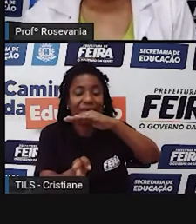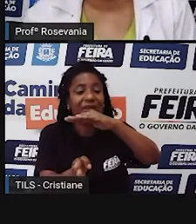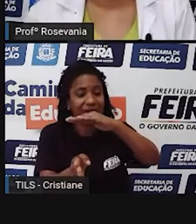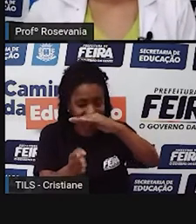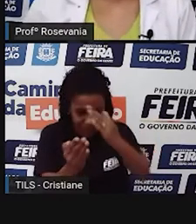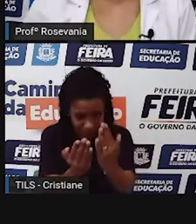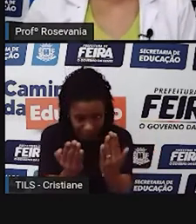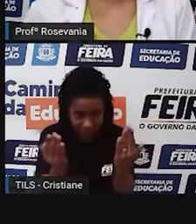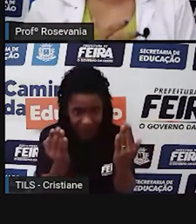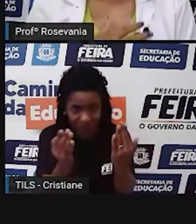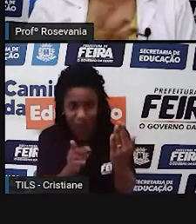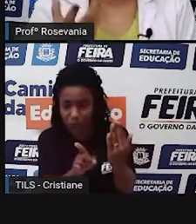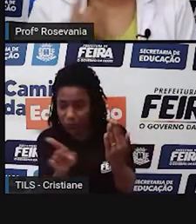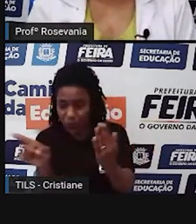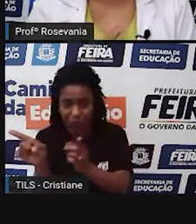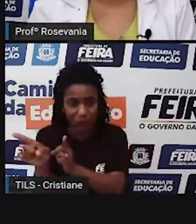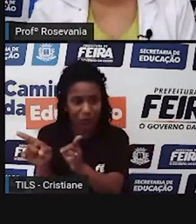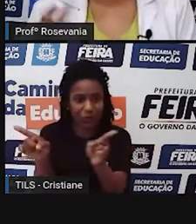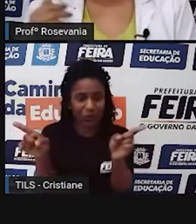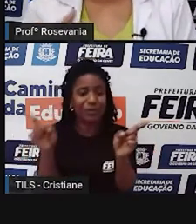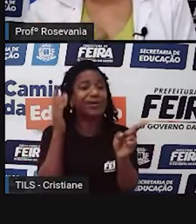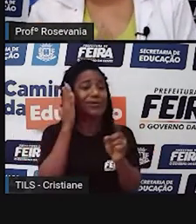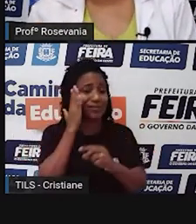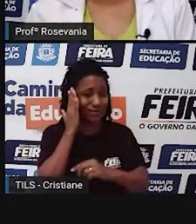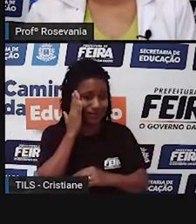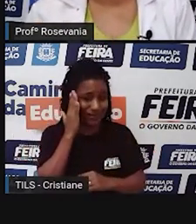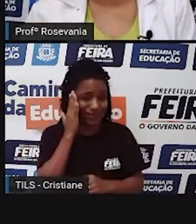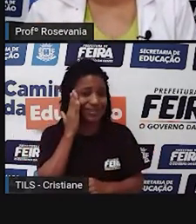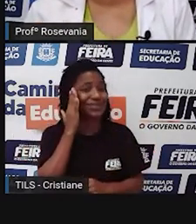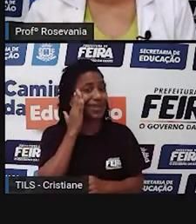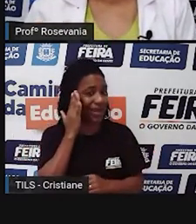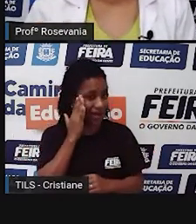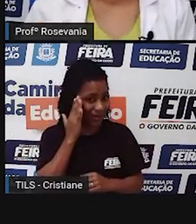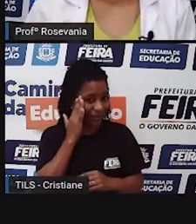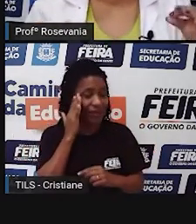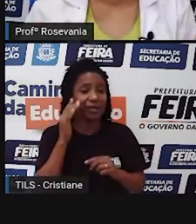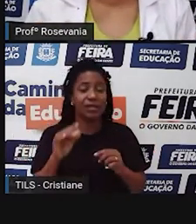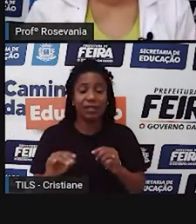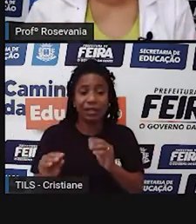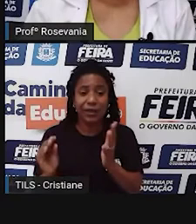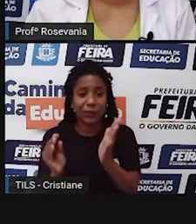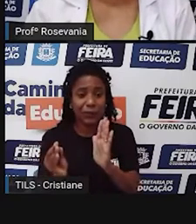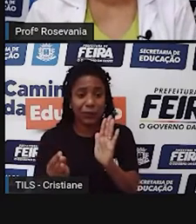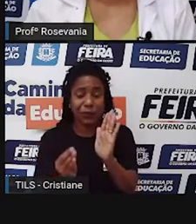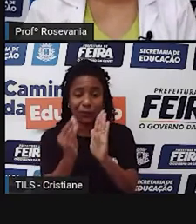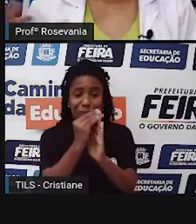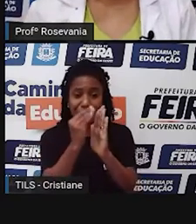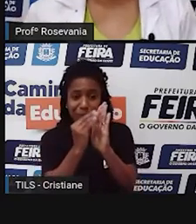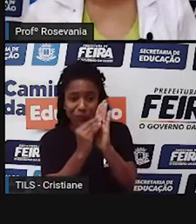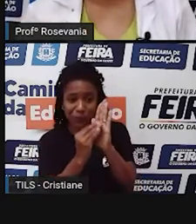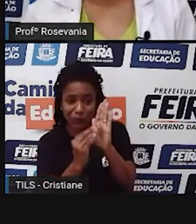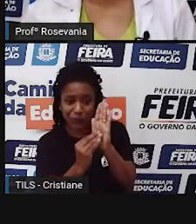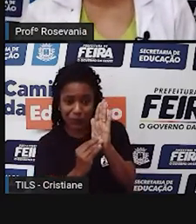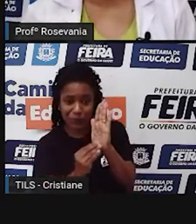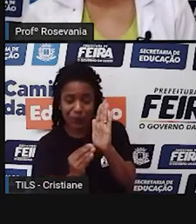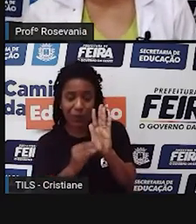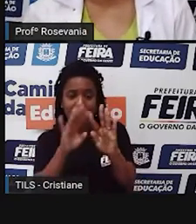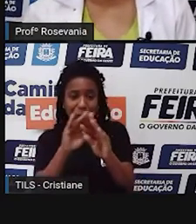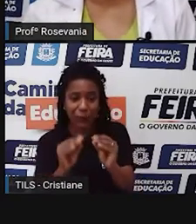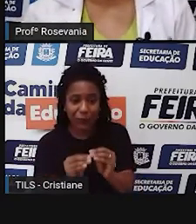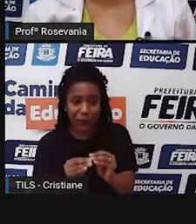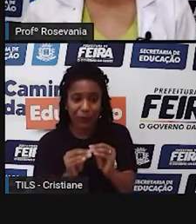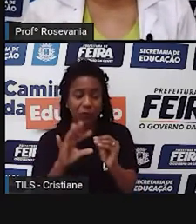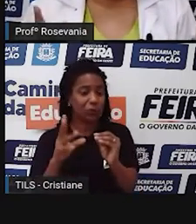ricos, né, informações da gente é mais básico, eles são mais ricos em informações bastante detalhadas mesmo, que a gente não precisa, né,